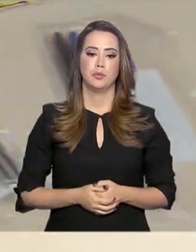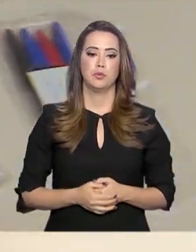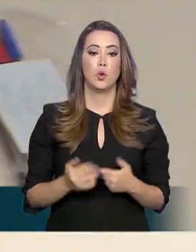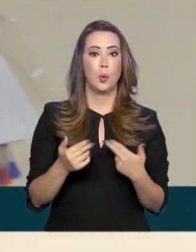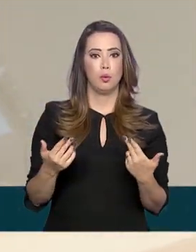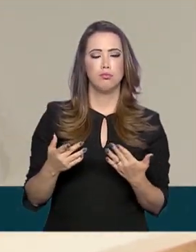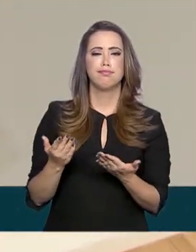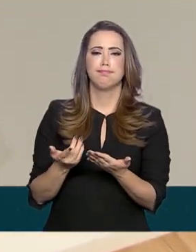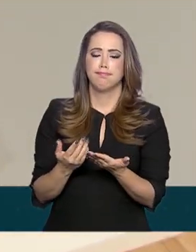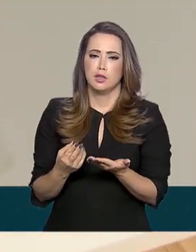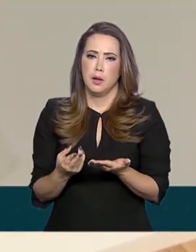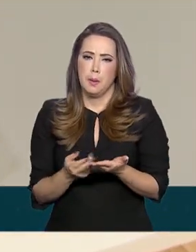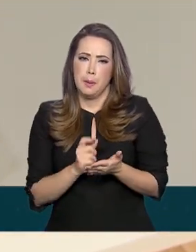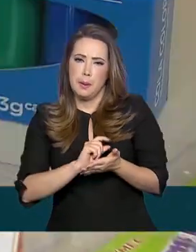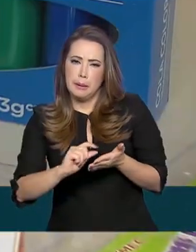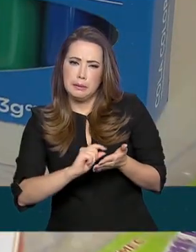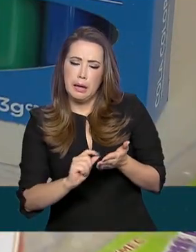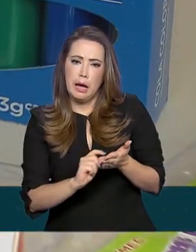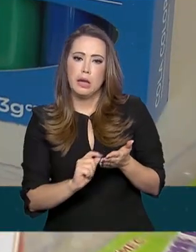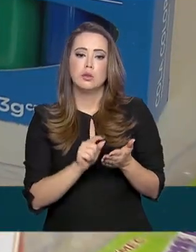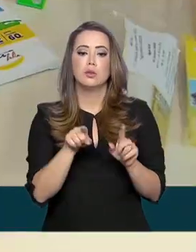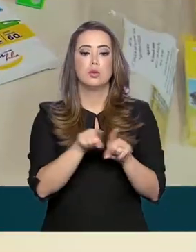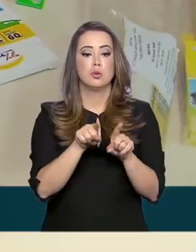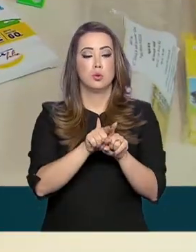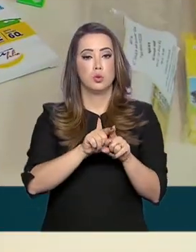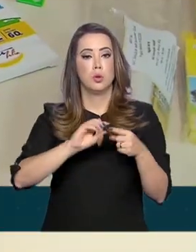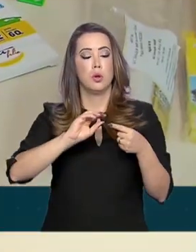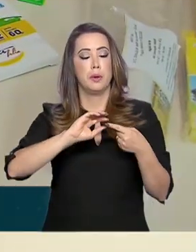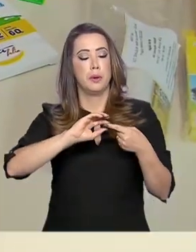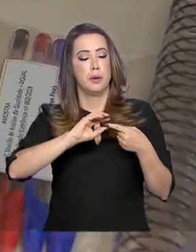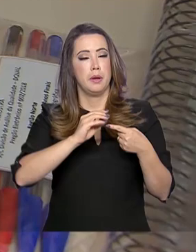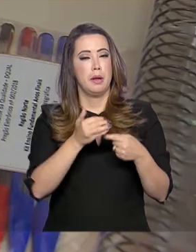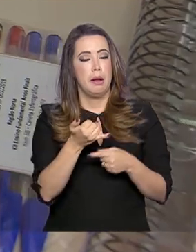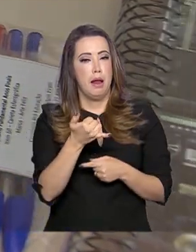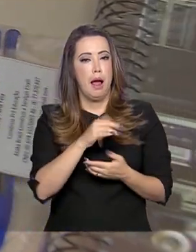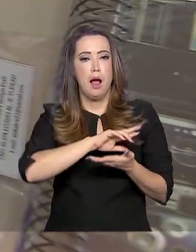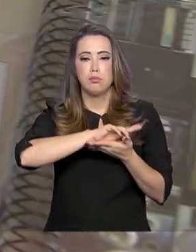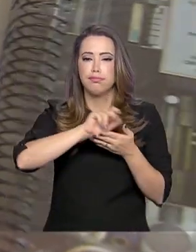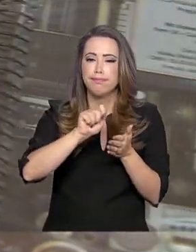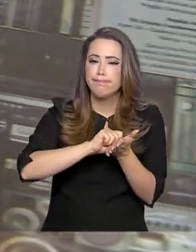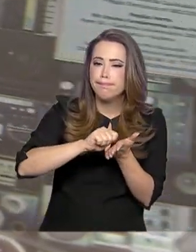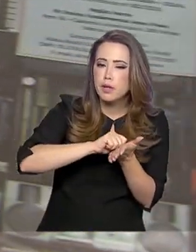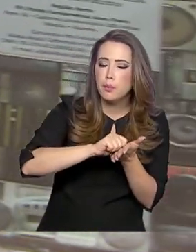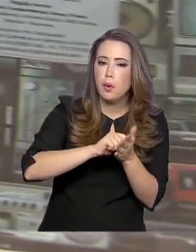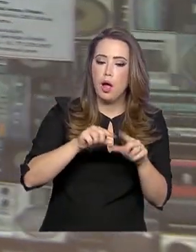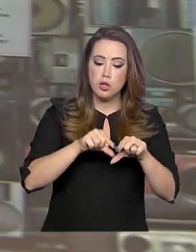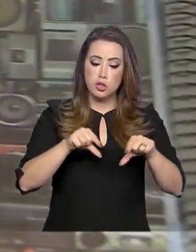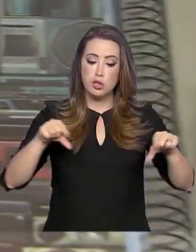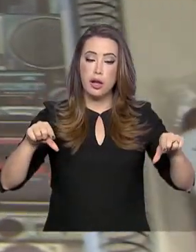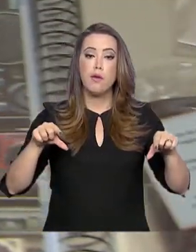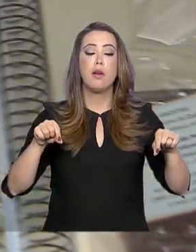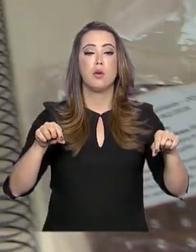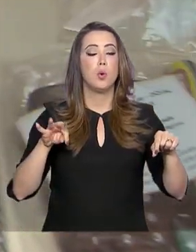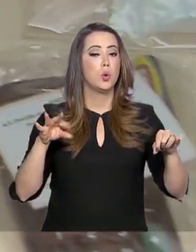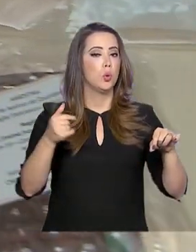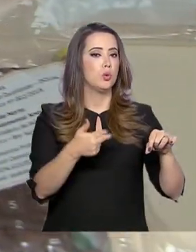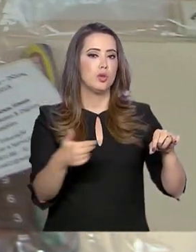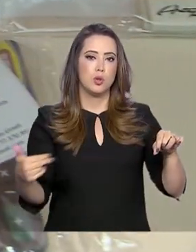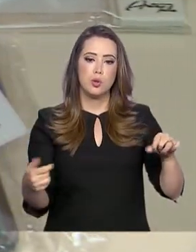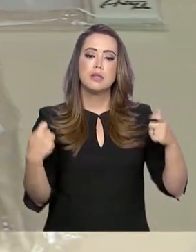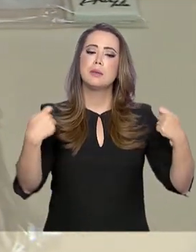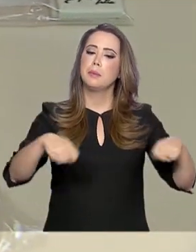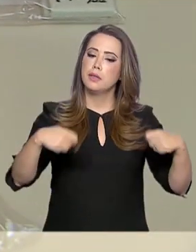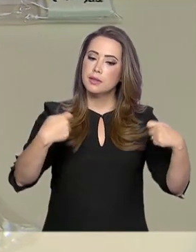Caderno, lápis, borracha, cola, apontador, caneta, régua e tudo mais que for